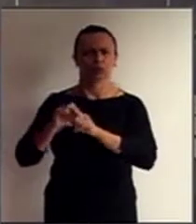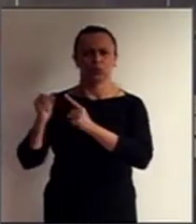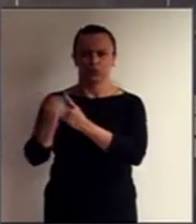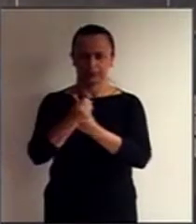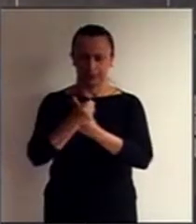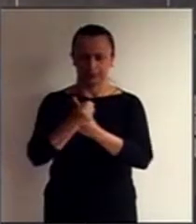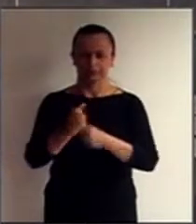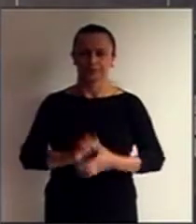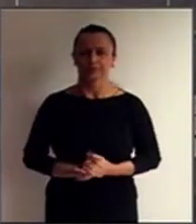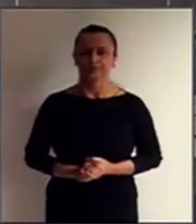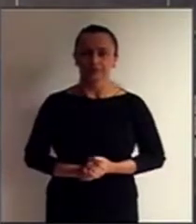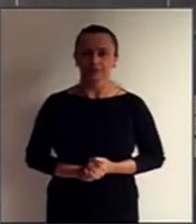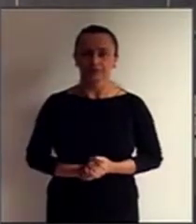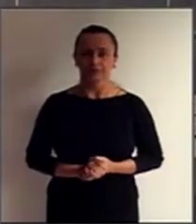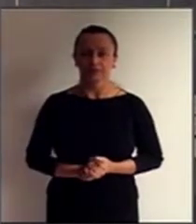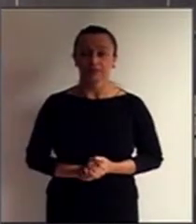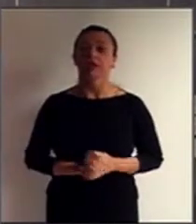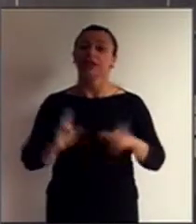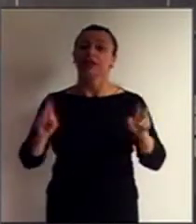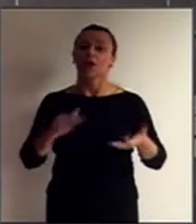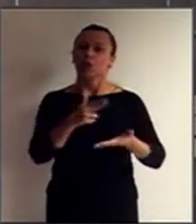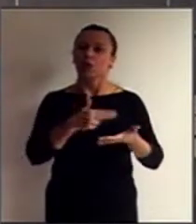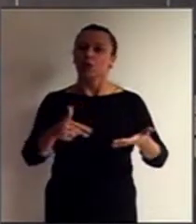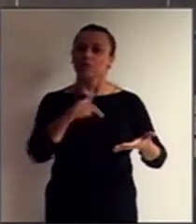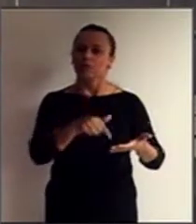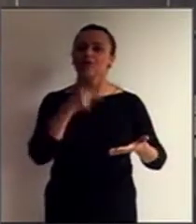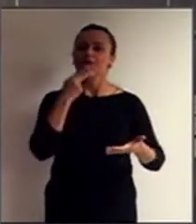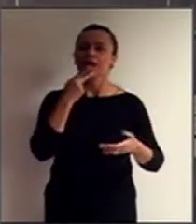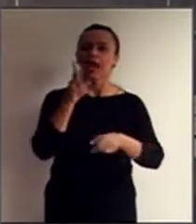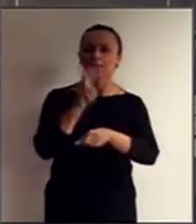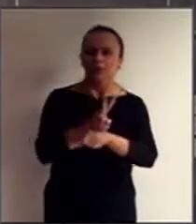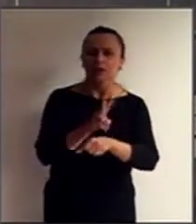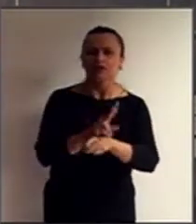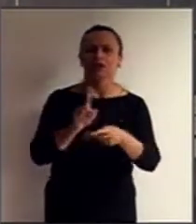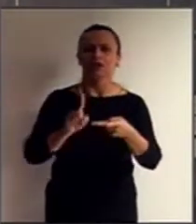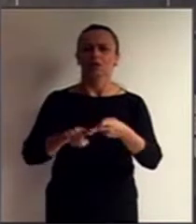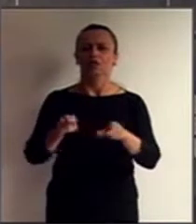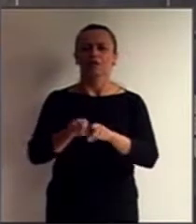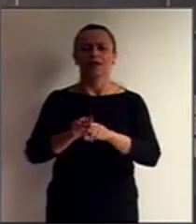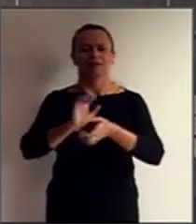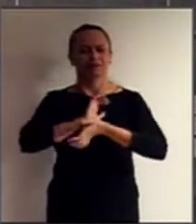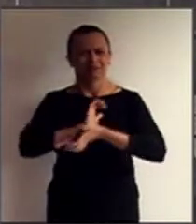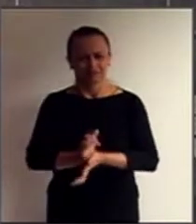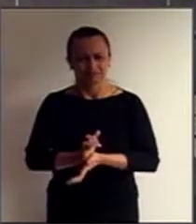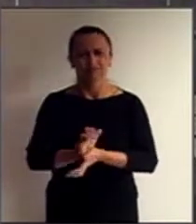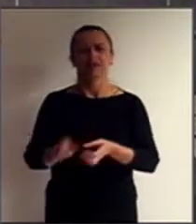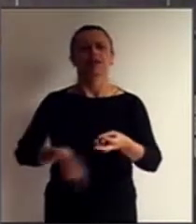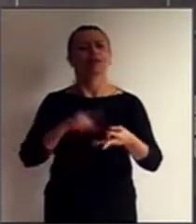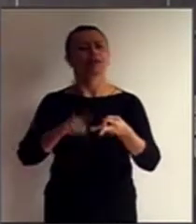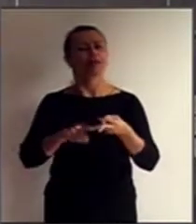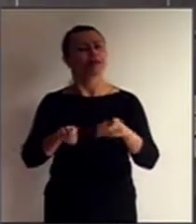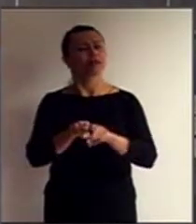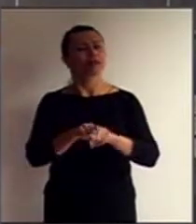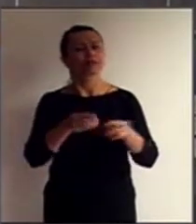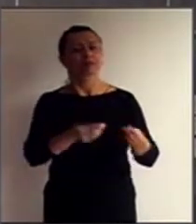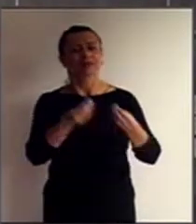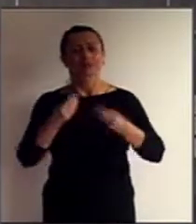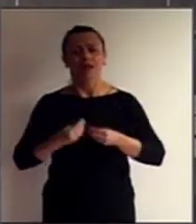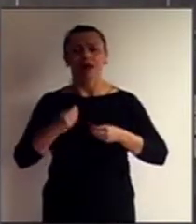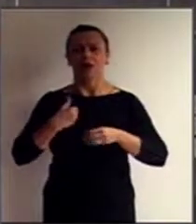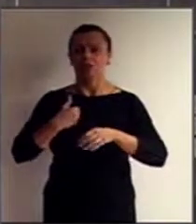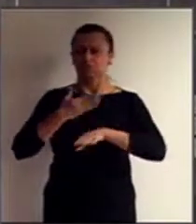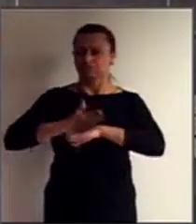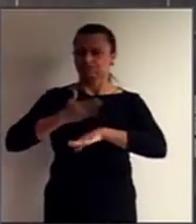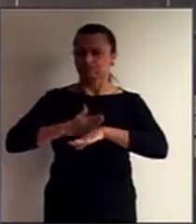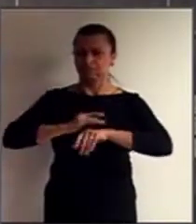Então, é uma Convenção que aborda tanto a proteção contra a discriminação, como também traz ferramentas que facilitam o exercício